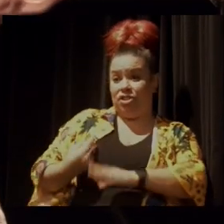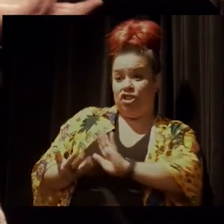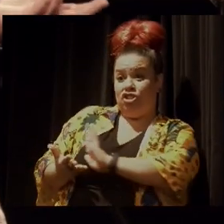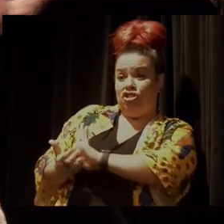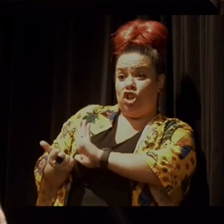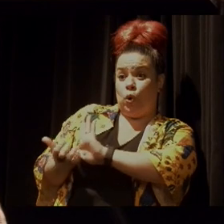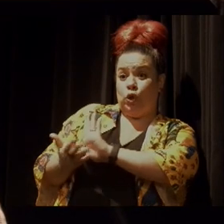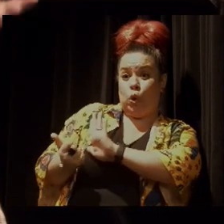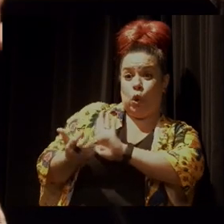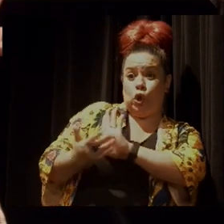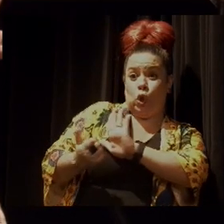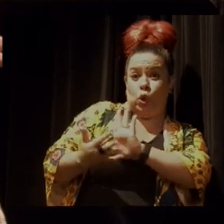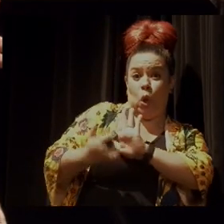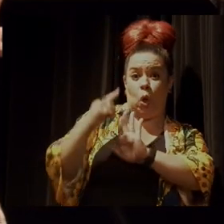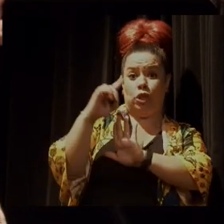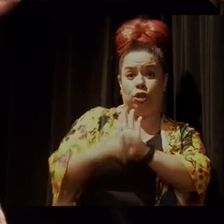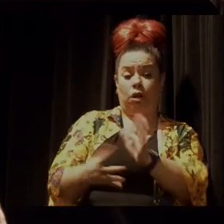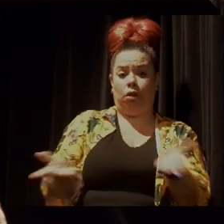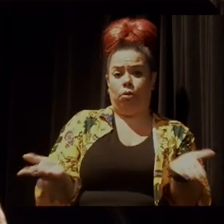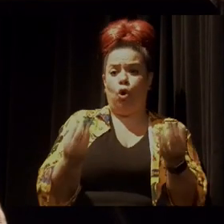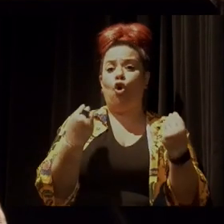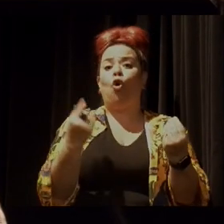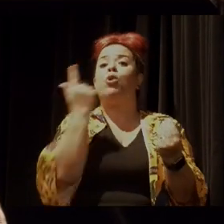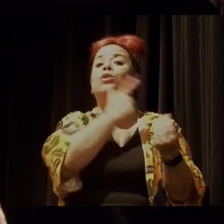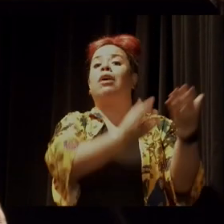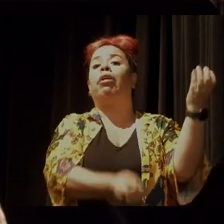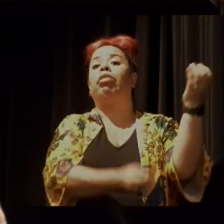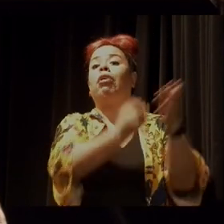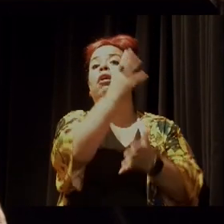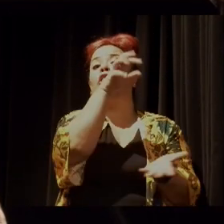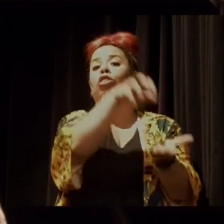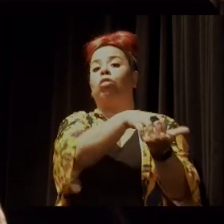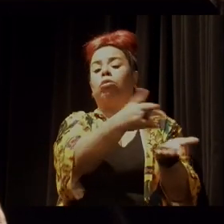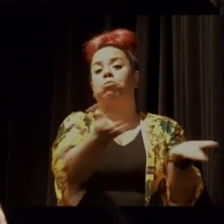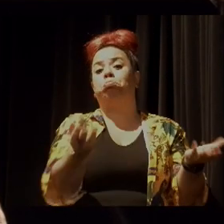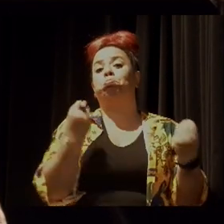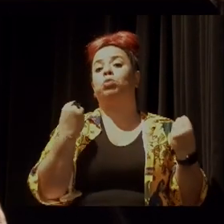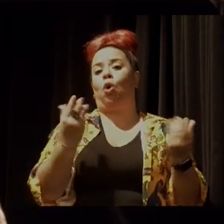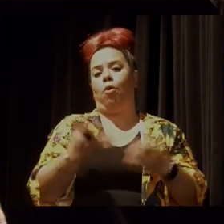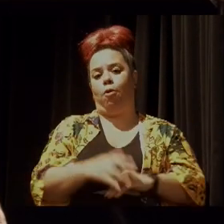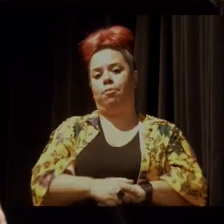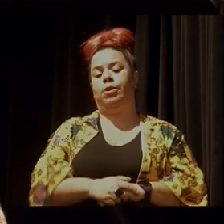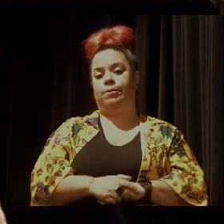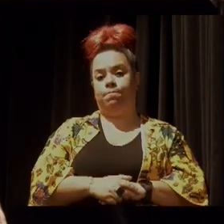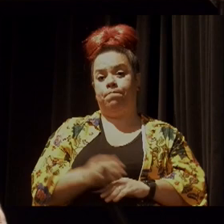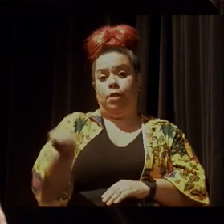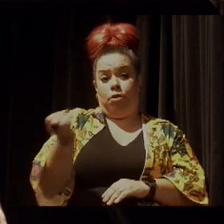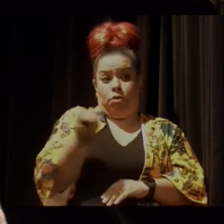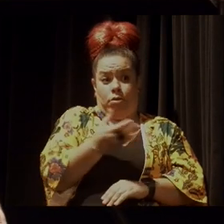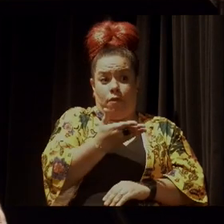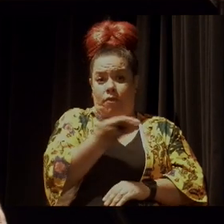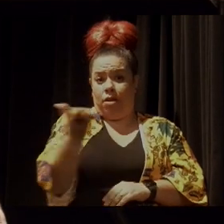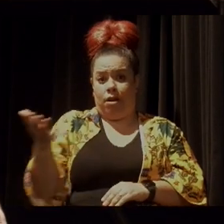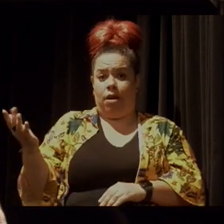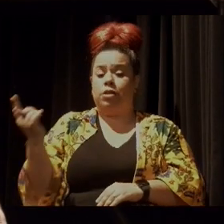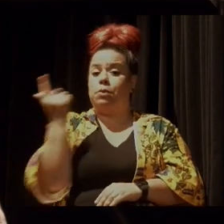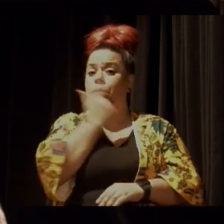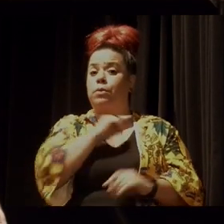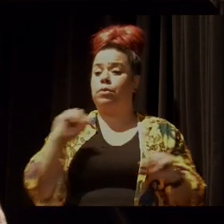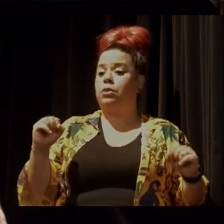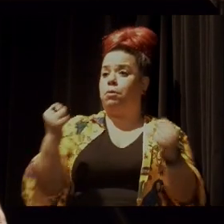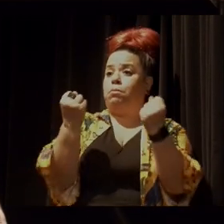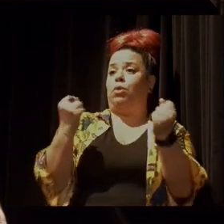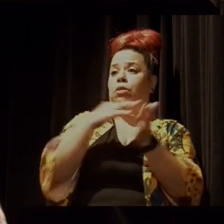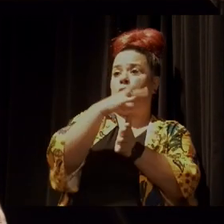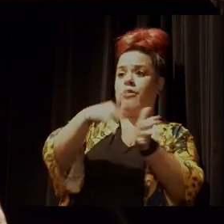das que já têm. Imagina, a gente conseguir criar novas unidades que aumentem essa proteção da